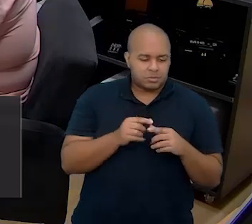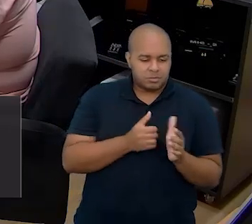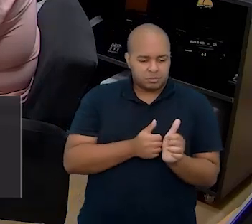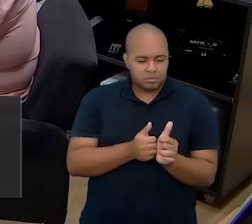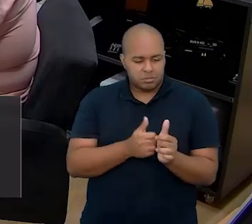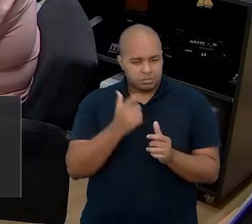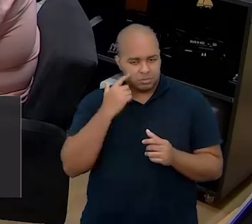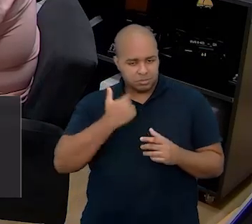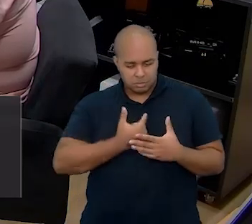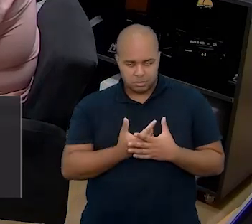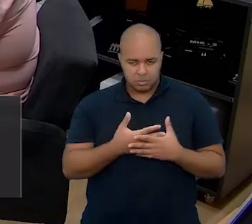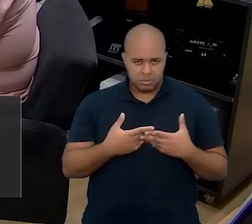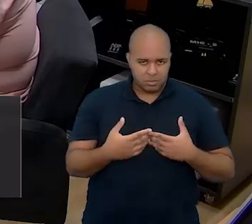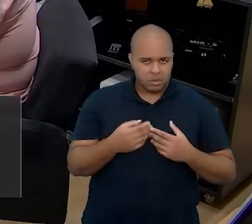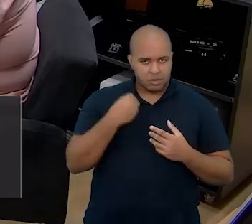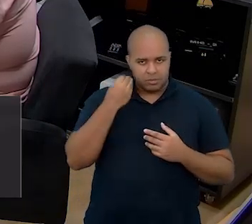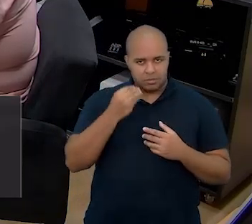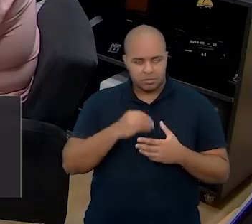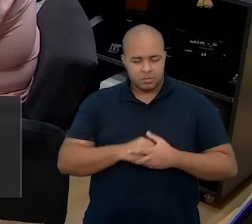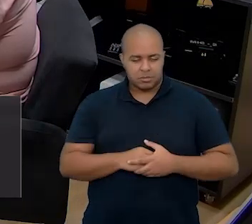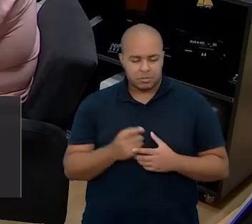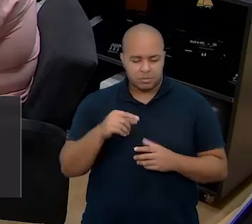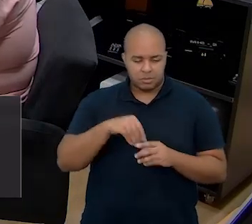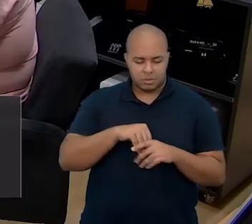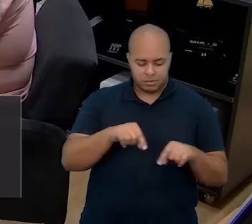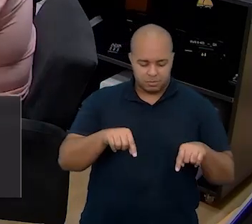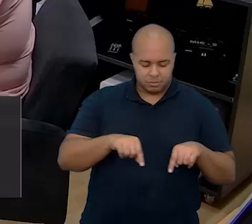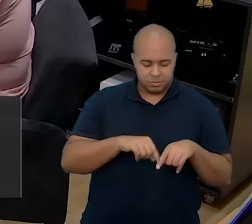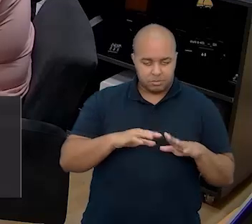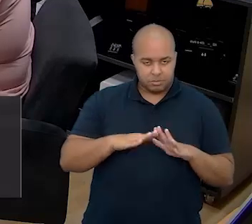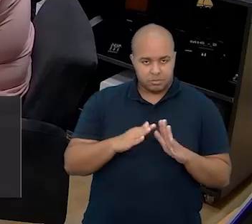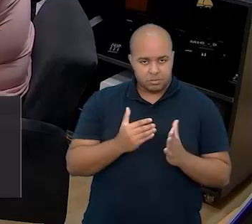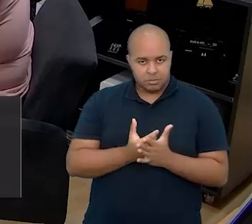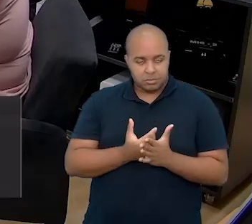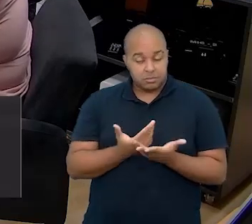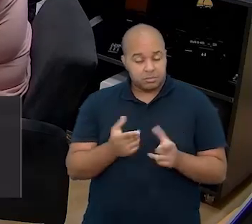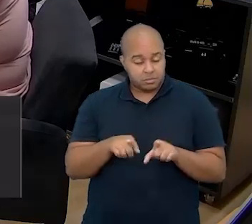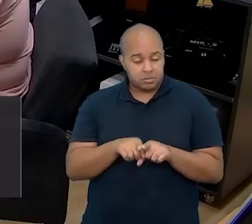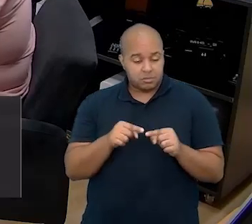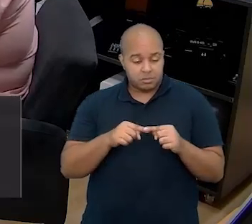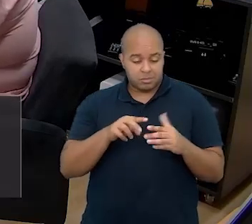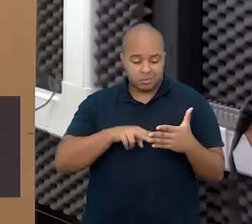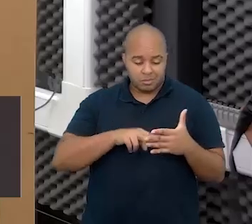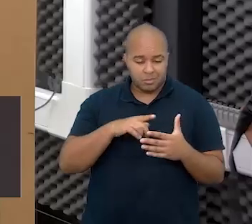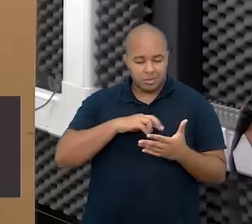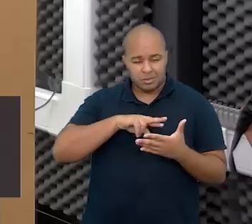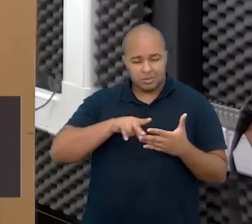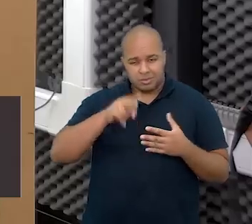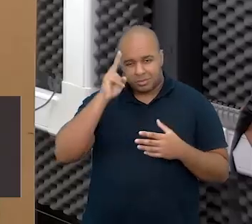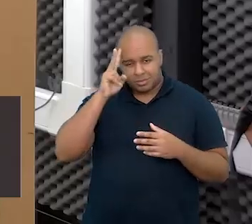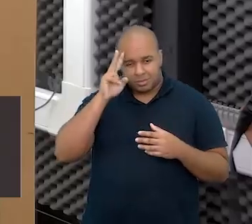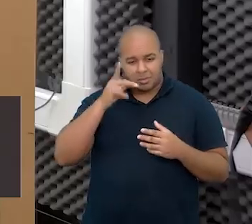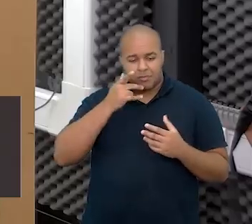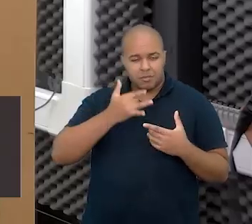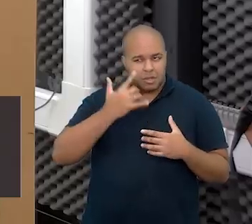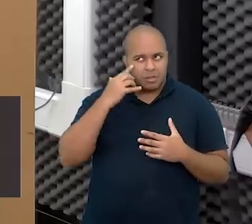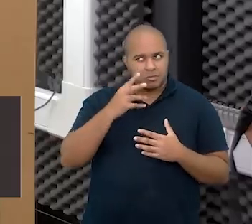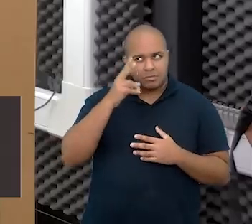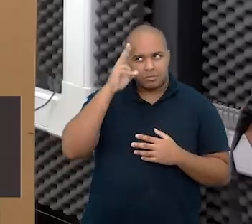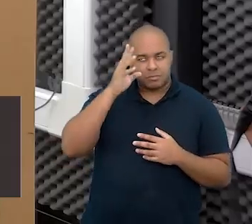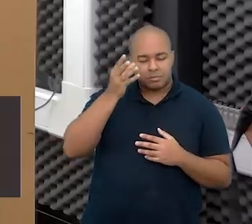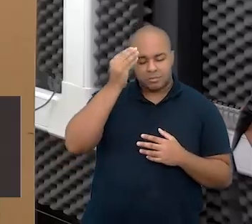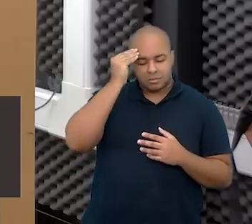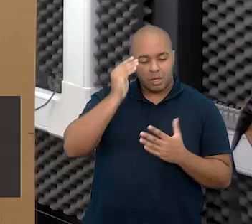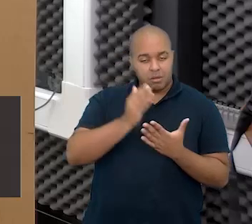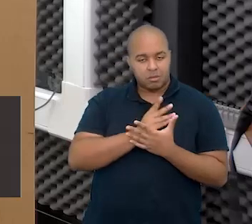essas... As que trazemos. Isso, essas experiências na sala de aula. E em relação à leitura, tem várias lembranças aqui sendo resgatadas, né?